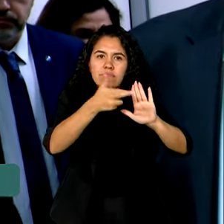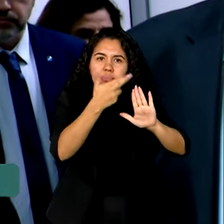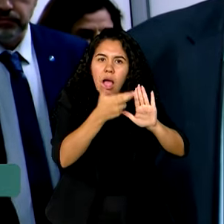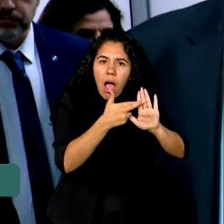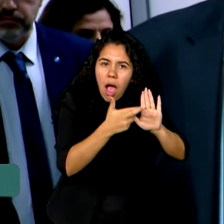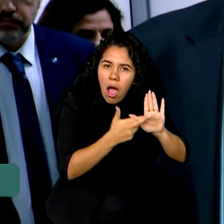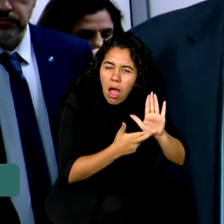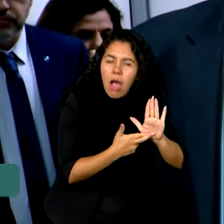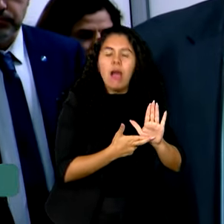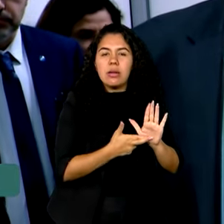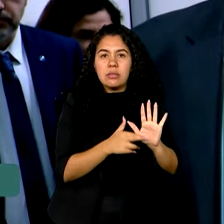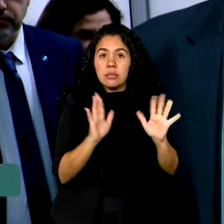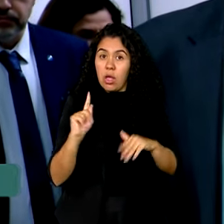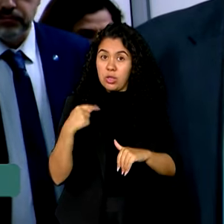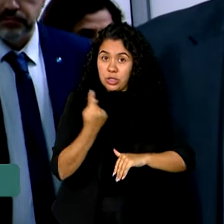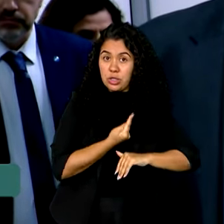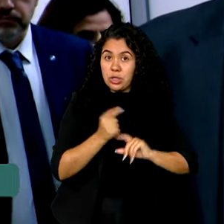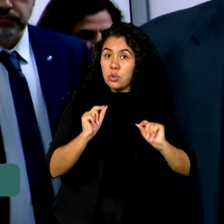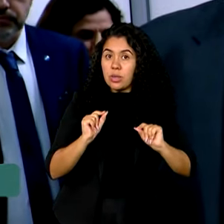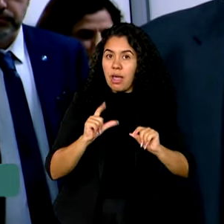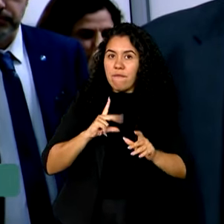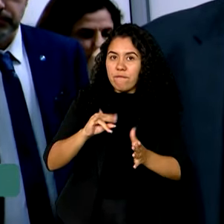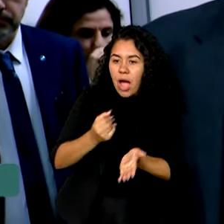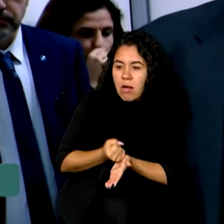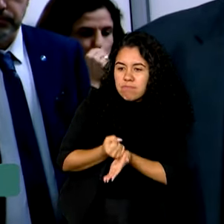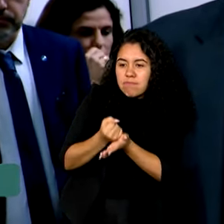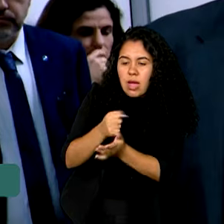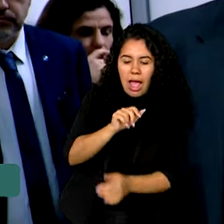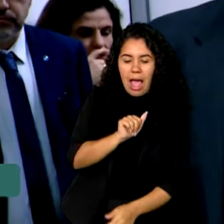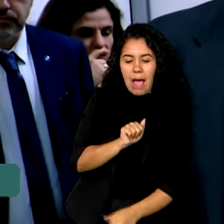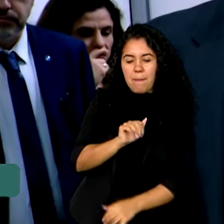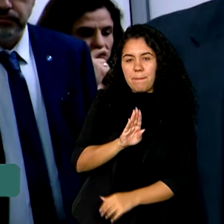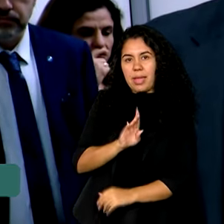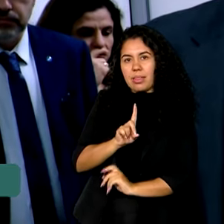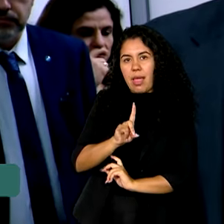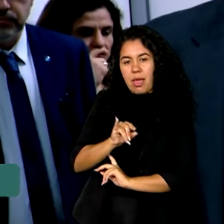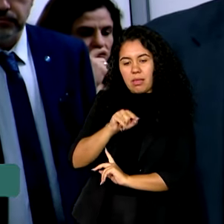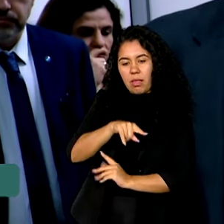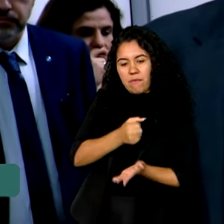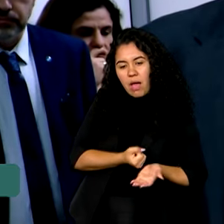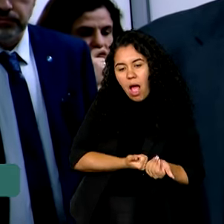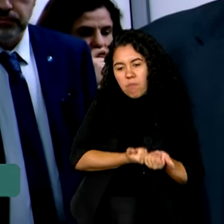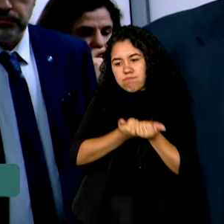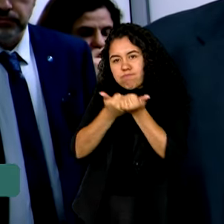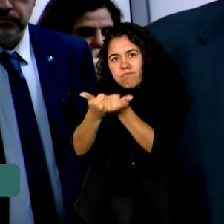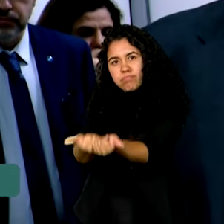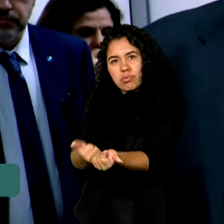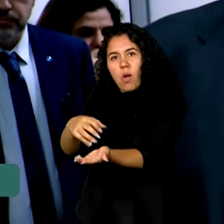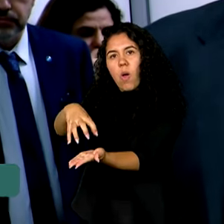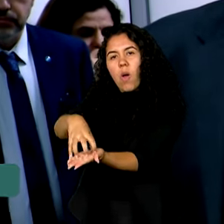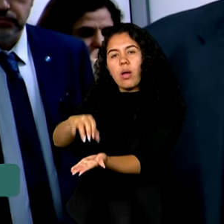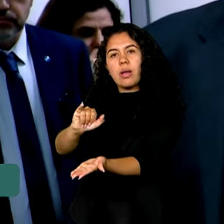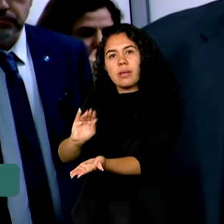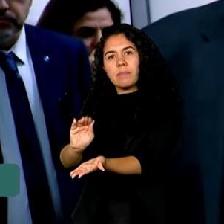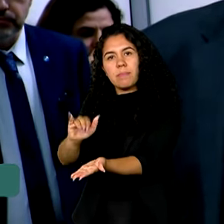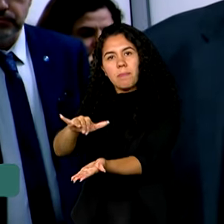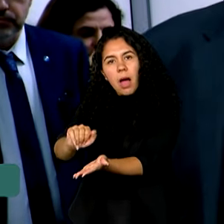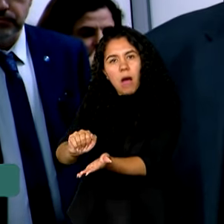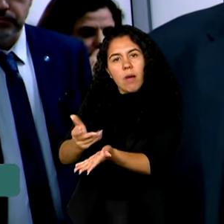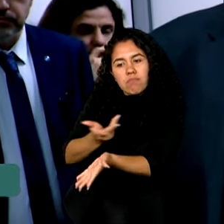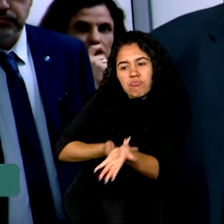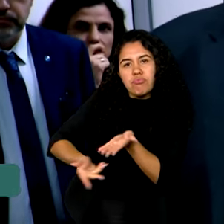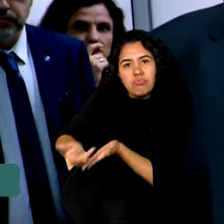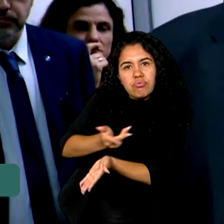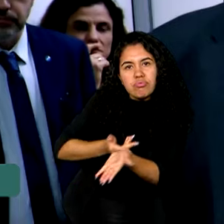Então a gente vai, na prática, auxiliar a ser, a BDI vai ser um auxiliar da alta direção do IBAMA para que